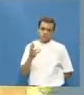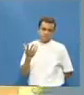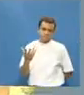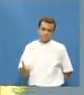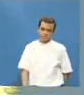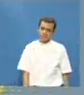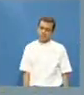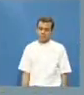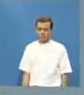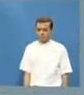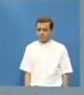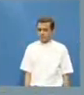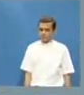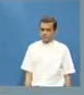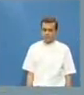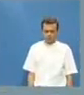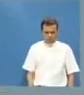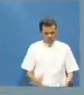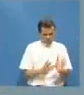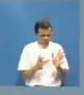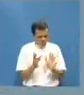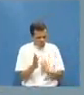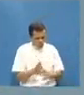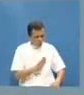insensibilidade de Jesus,